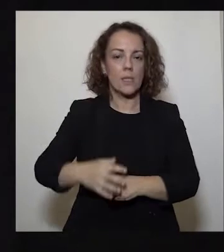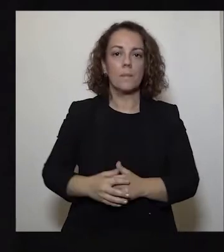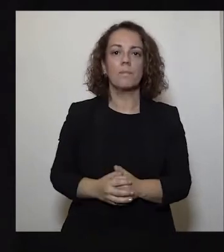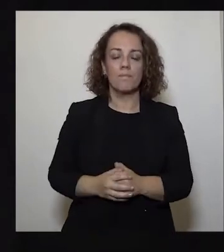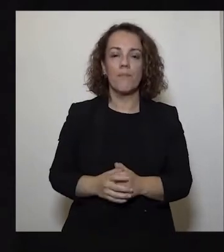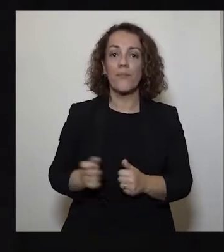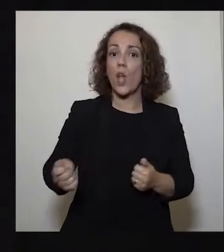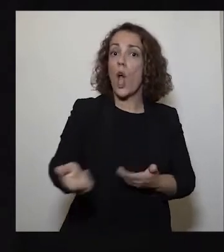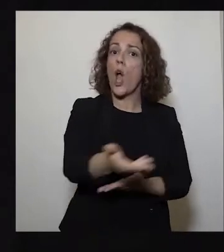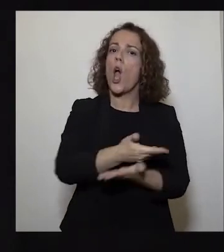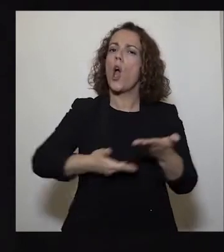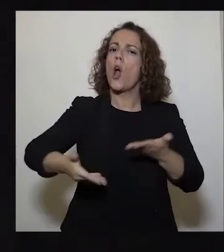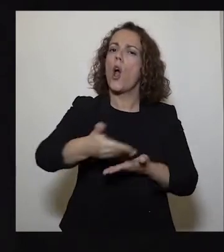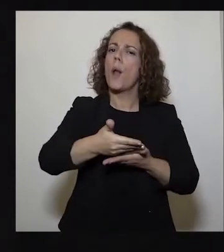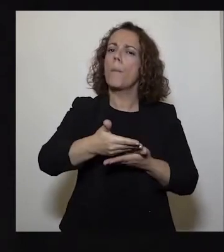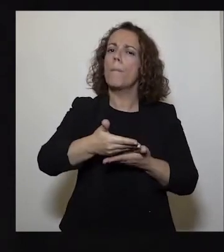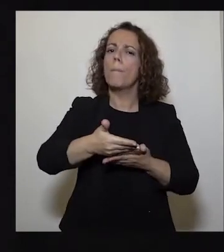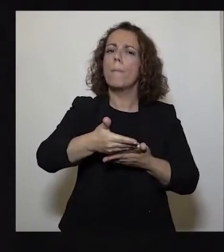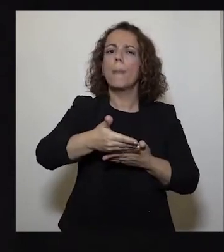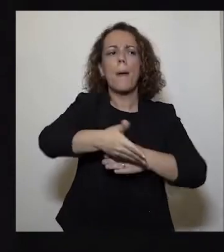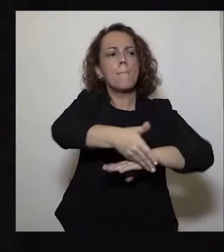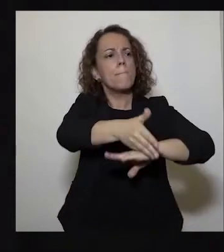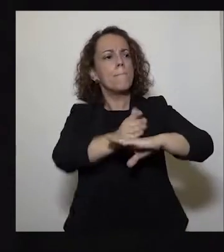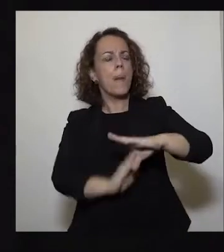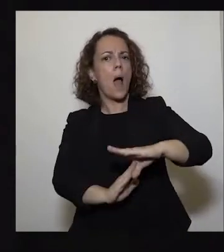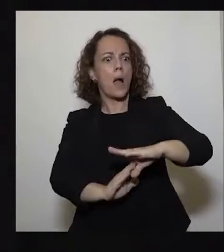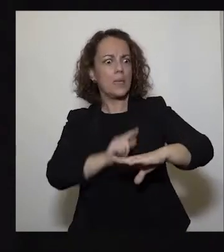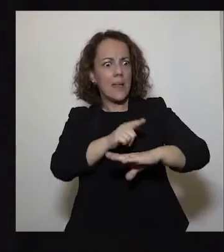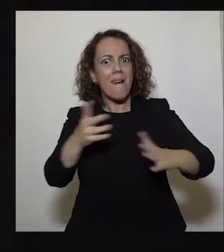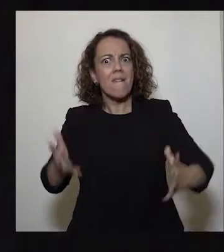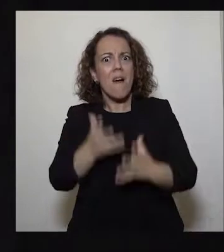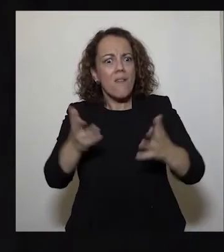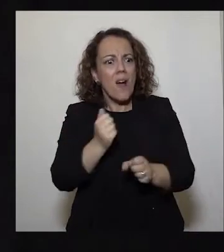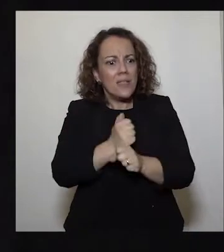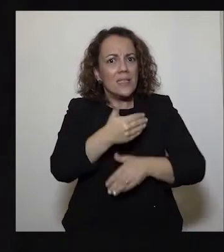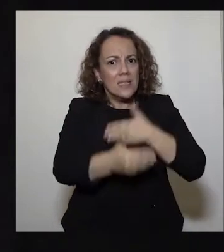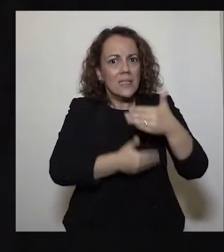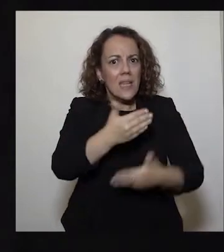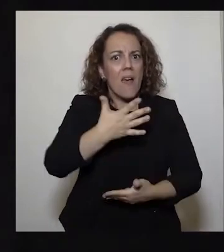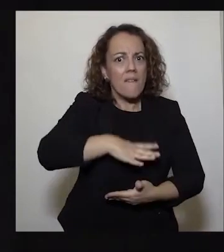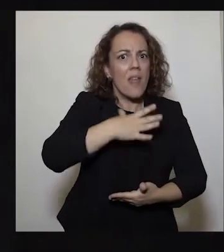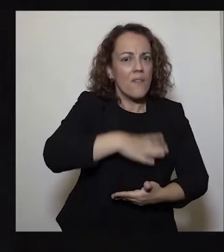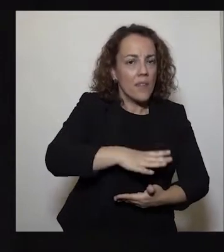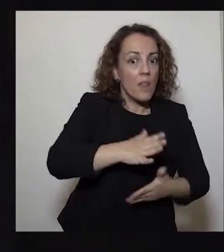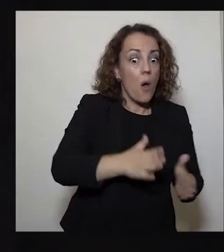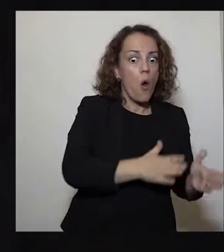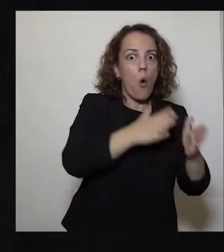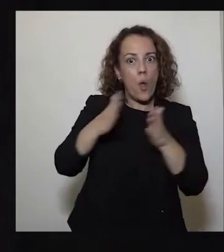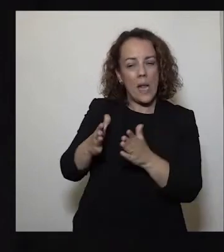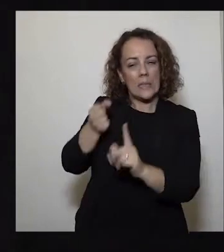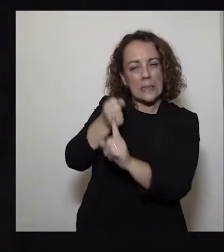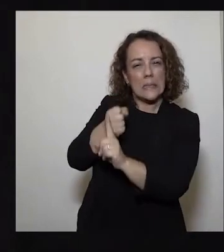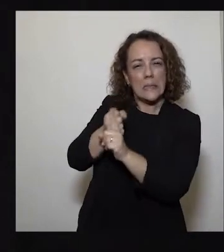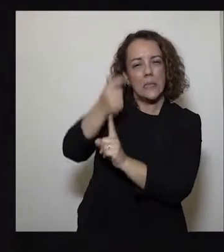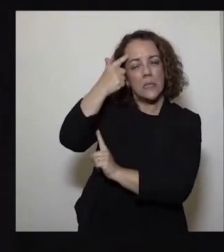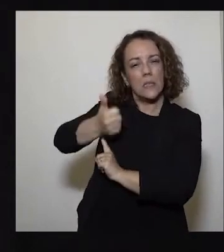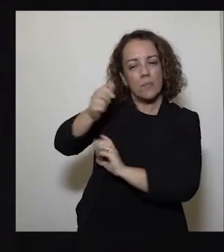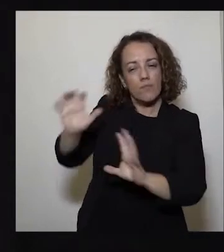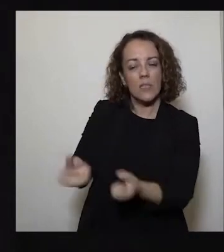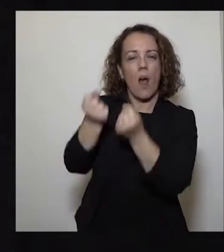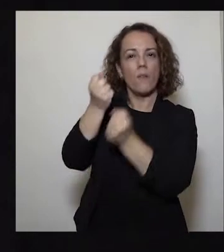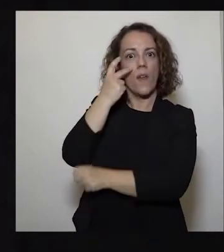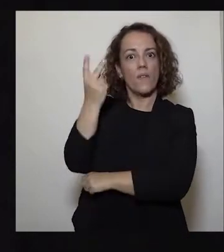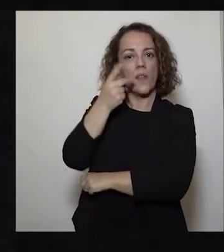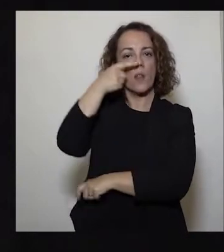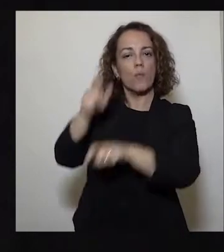parte da nossa economia real a mostrar que queria avançar, em conjunto com o combate pela vida e pela